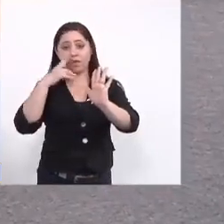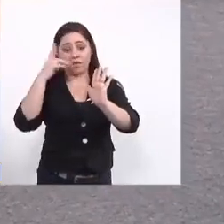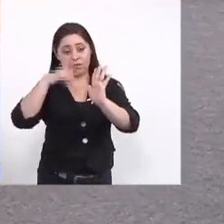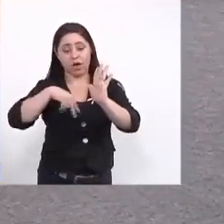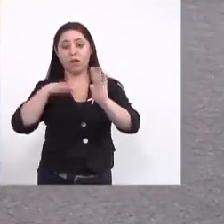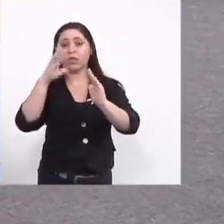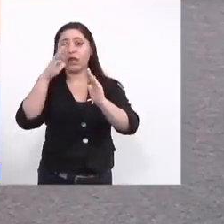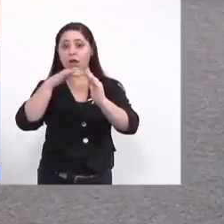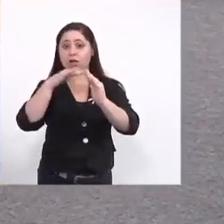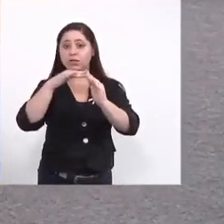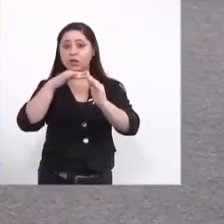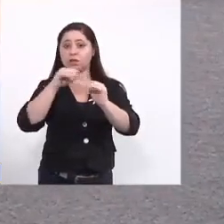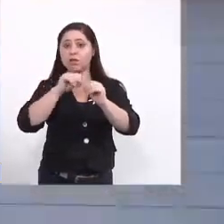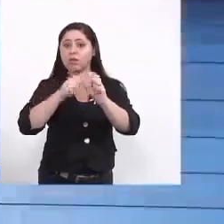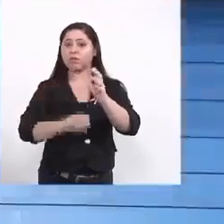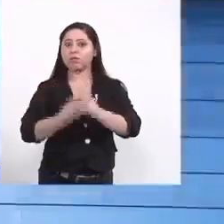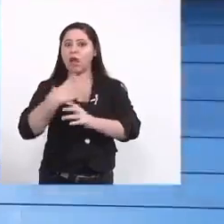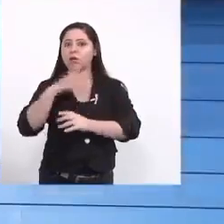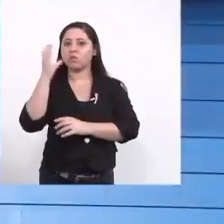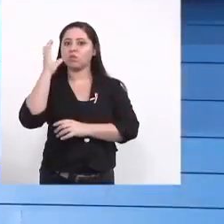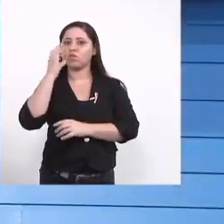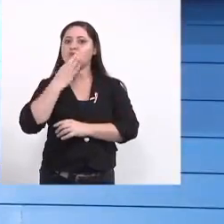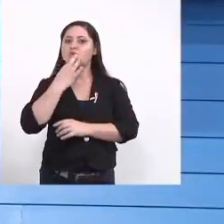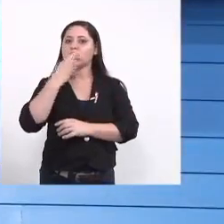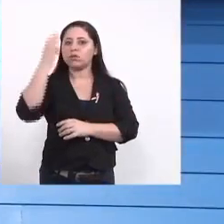permanecer na casa e vai gerar realmente conhecimento